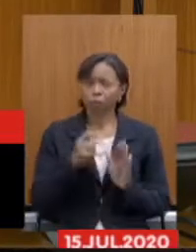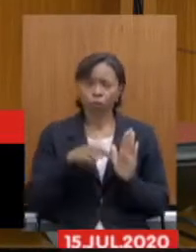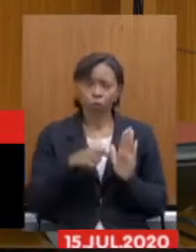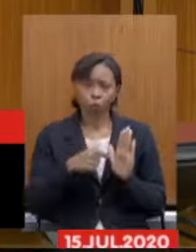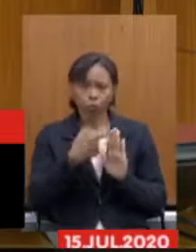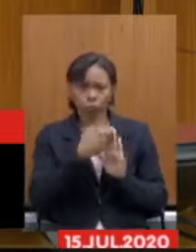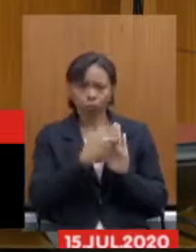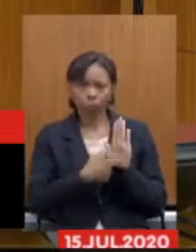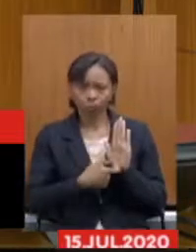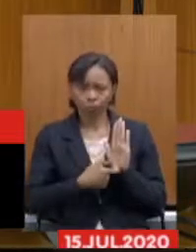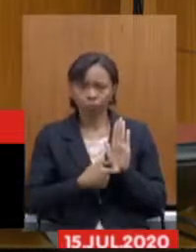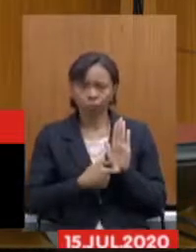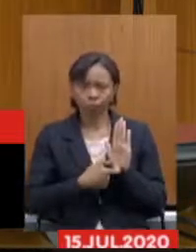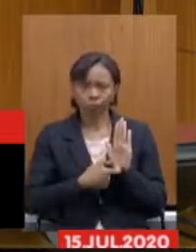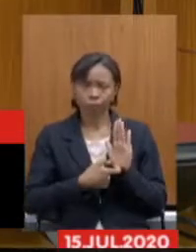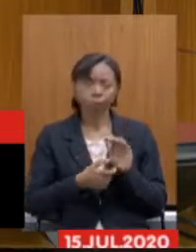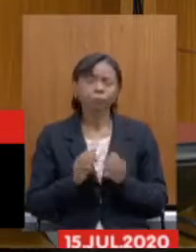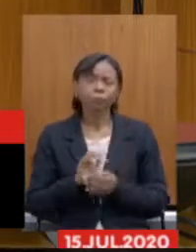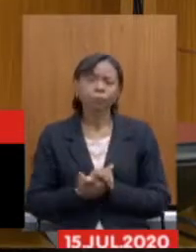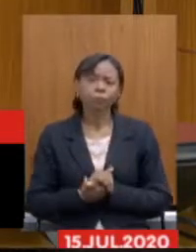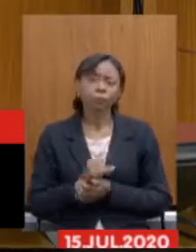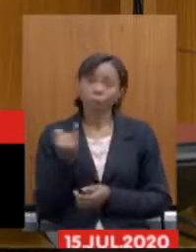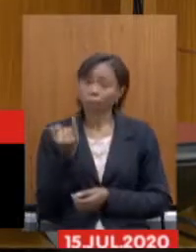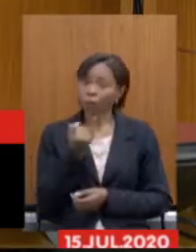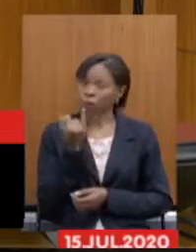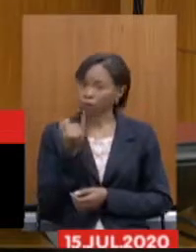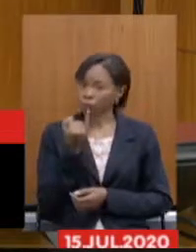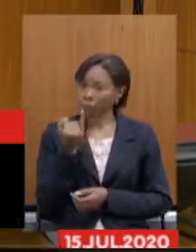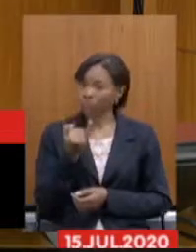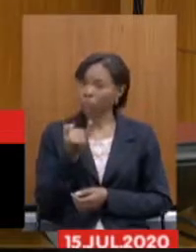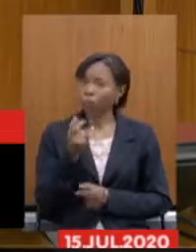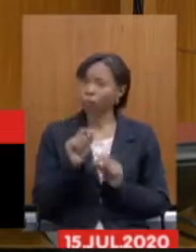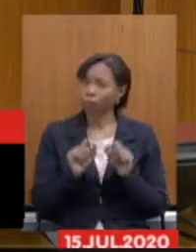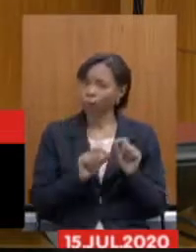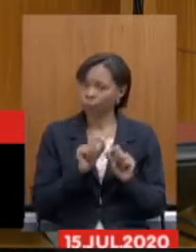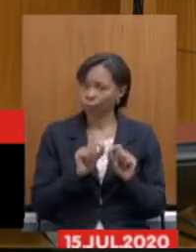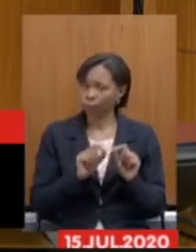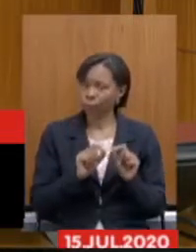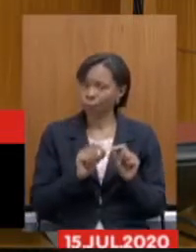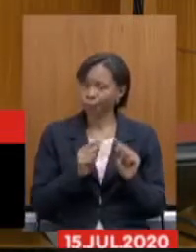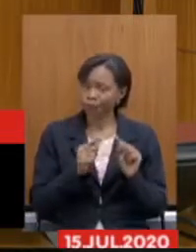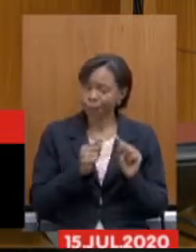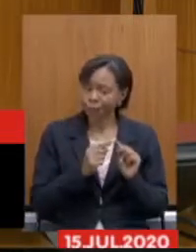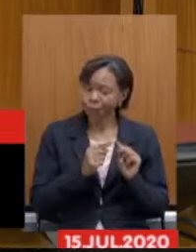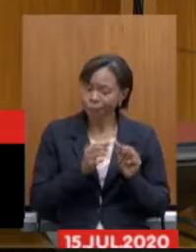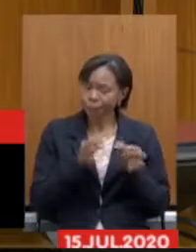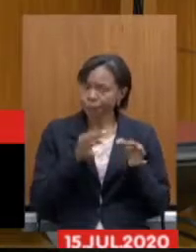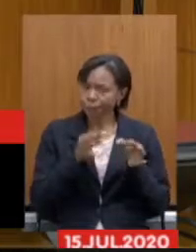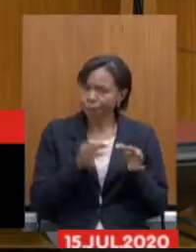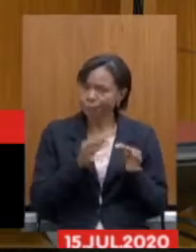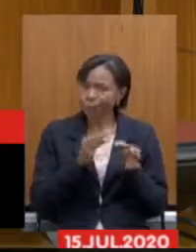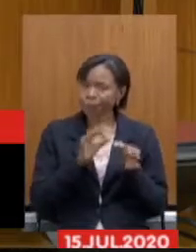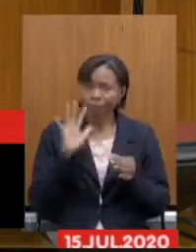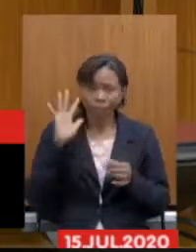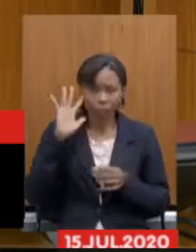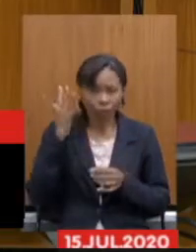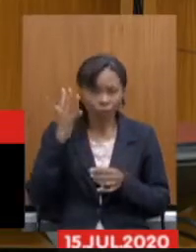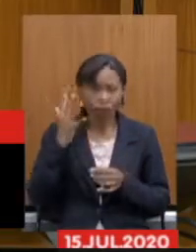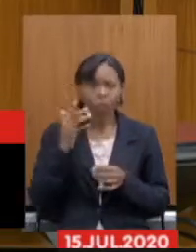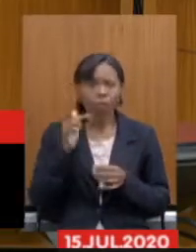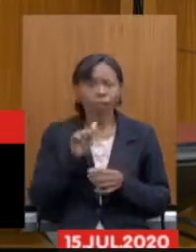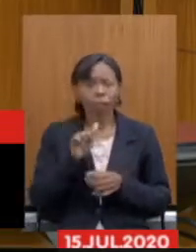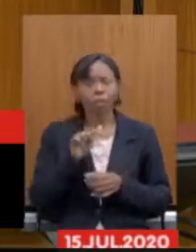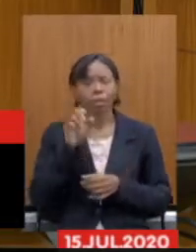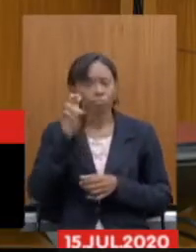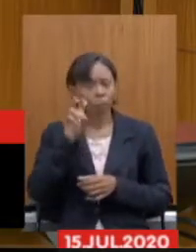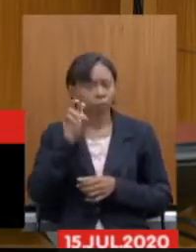federal. Portanto, é importante que haja esta adequação da alíquota, salientando que 80%